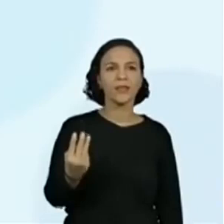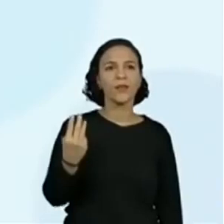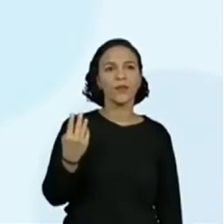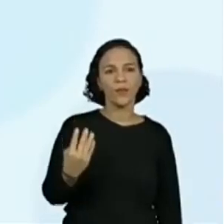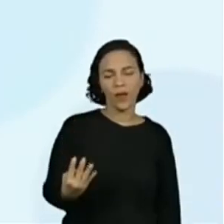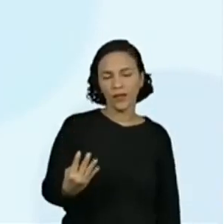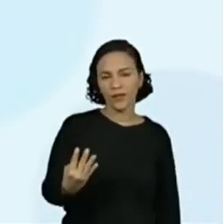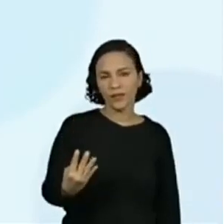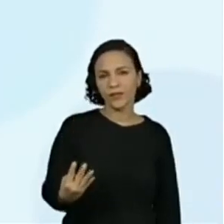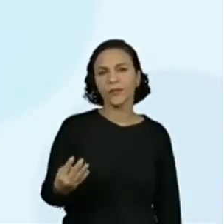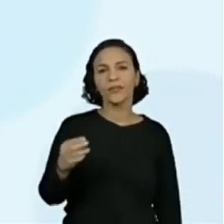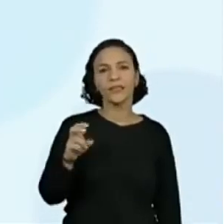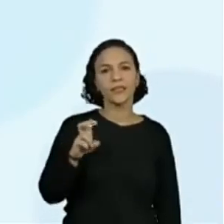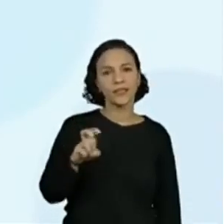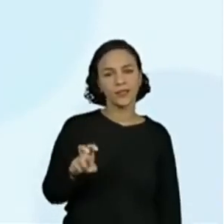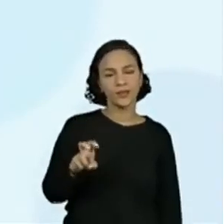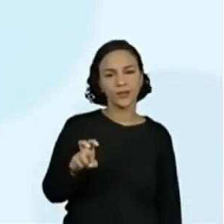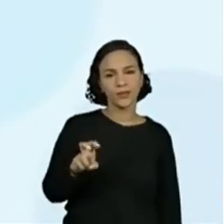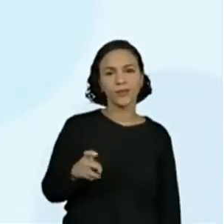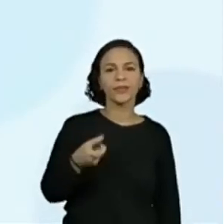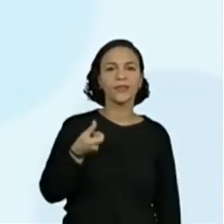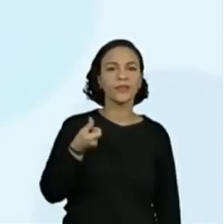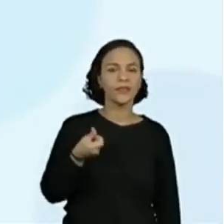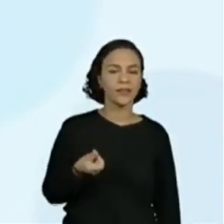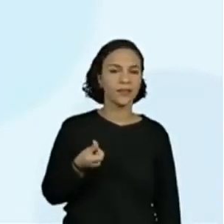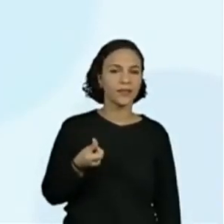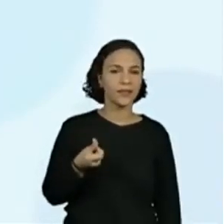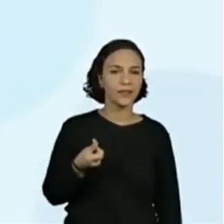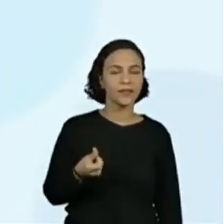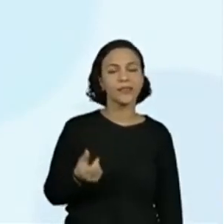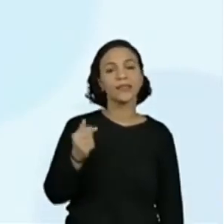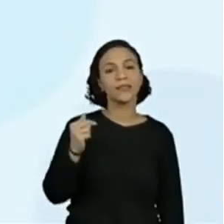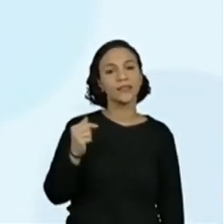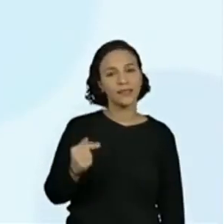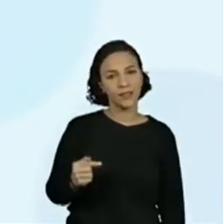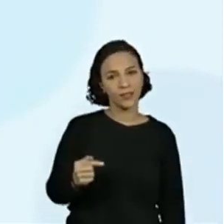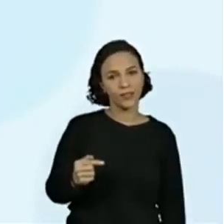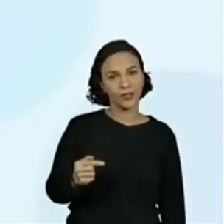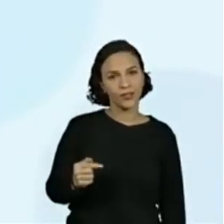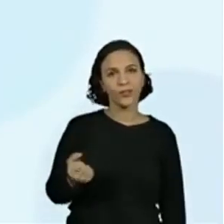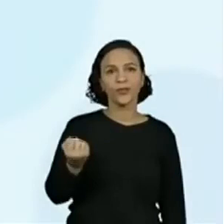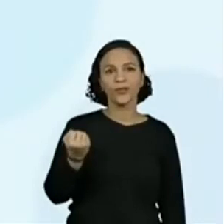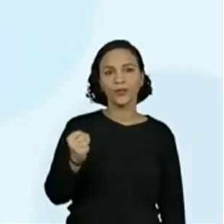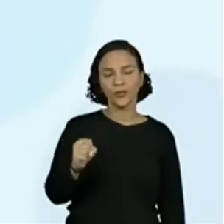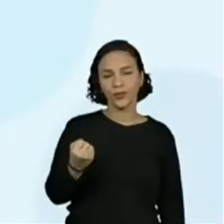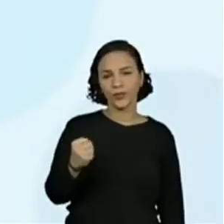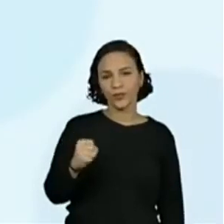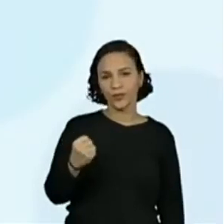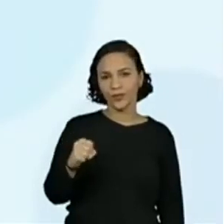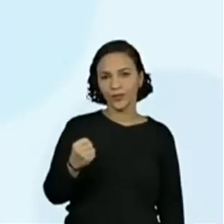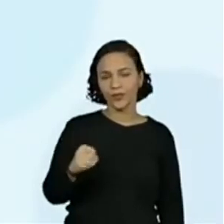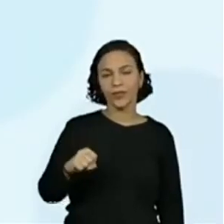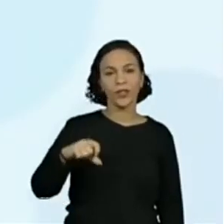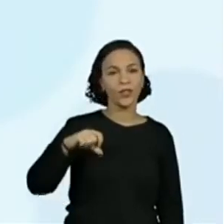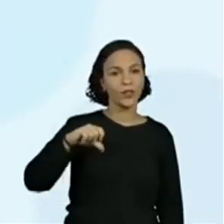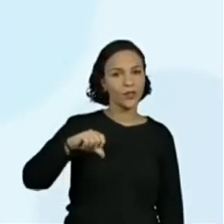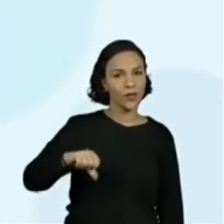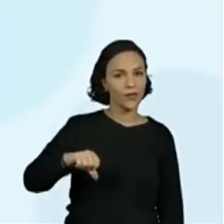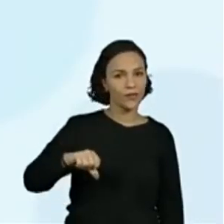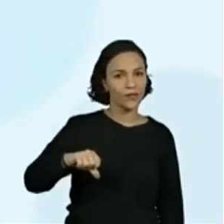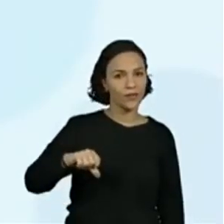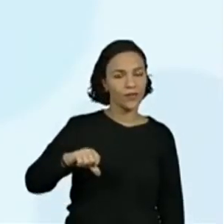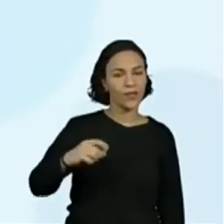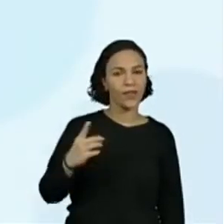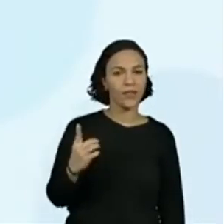quatro, cinco, seis, sete, oito, nove,